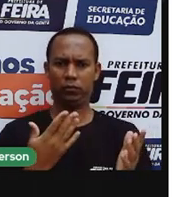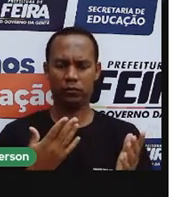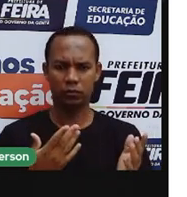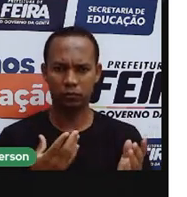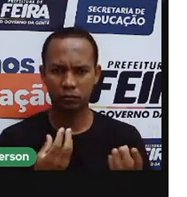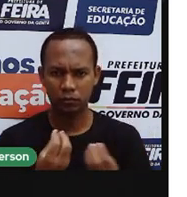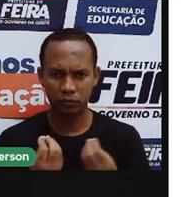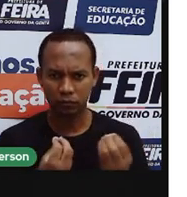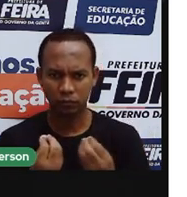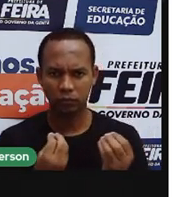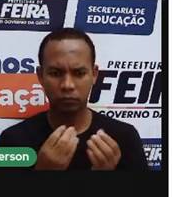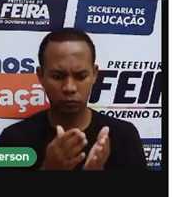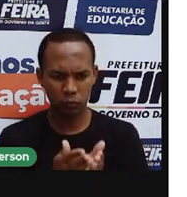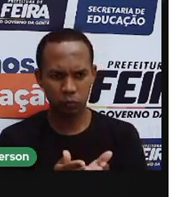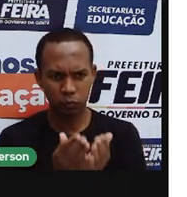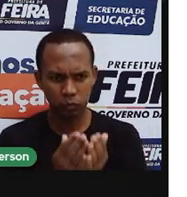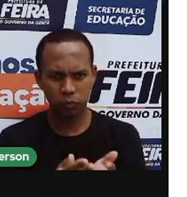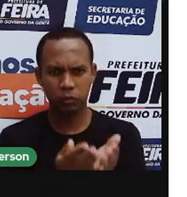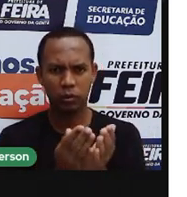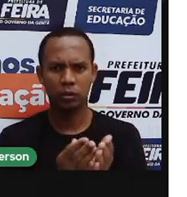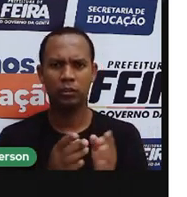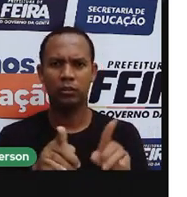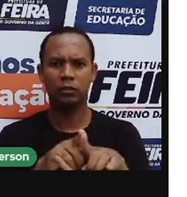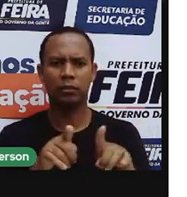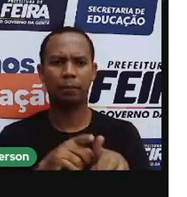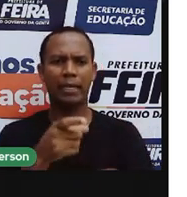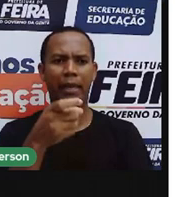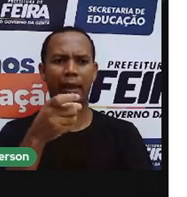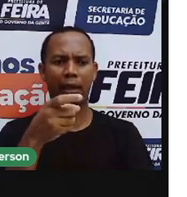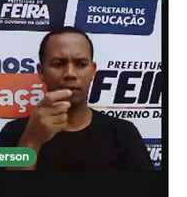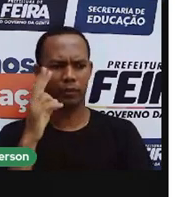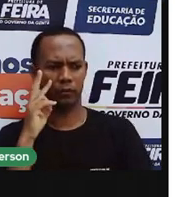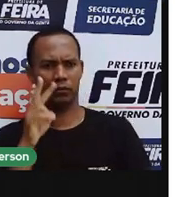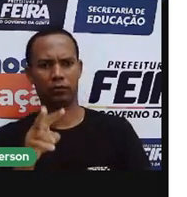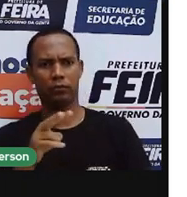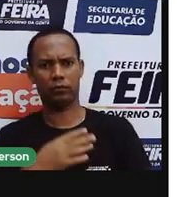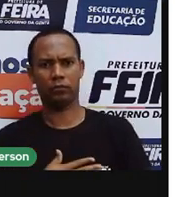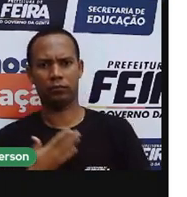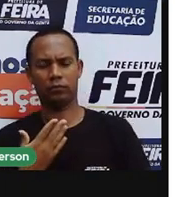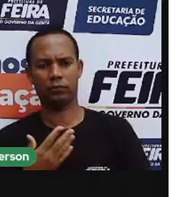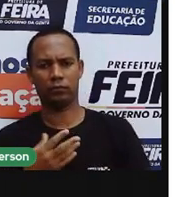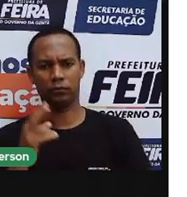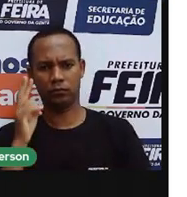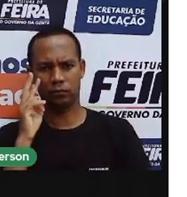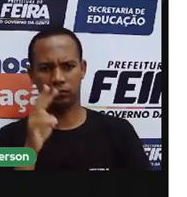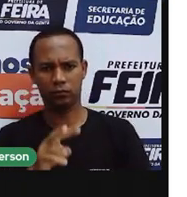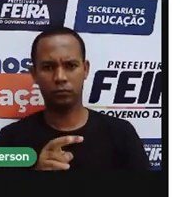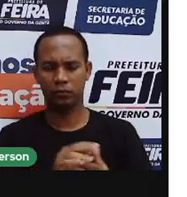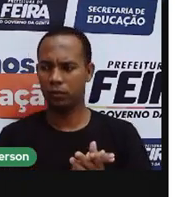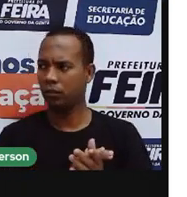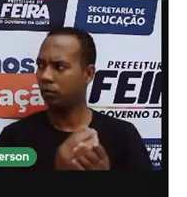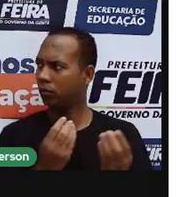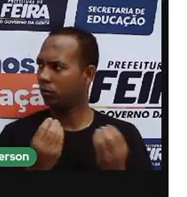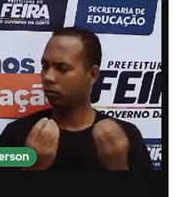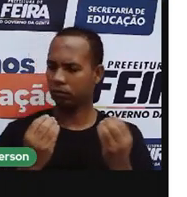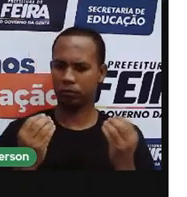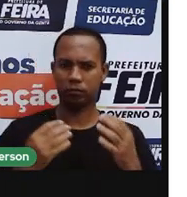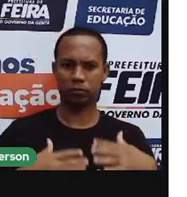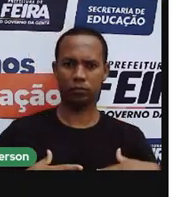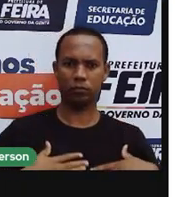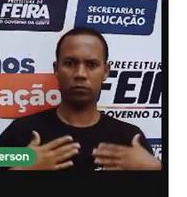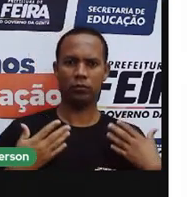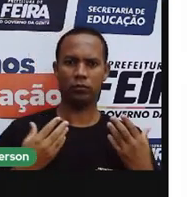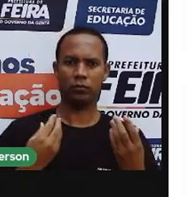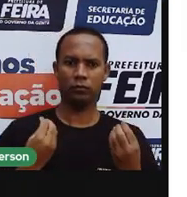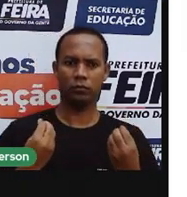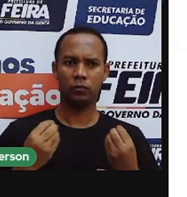com as embarcações, com as armas, e que, quando eles se deparam com a galinha, eles meio que ficam assim,